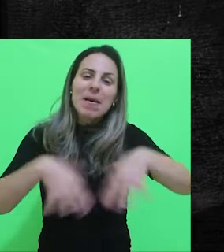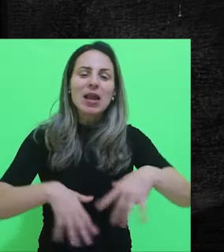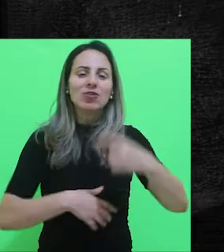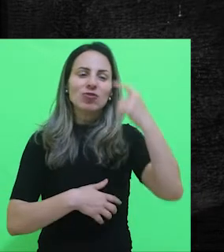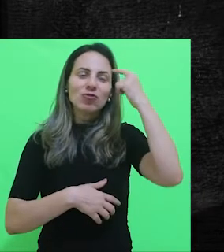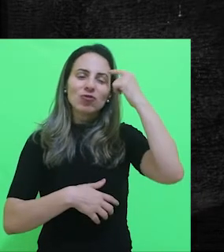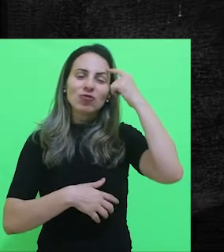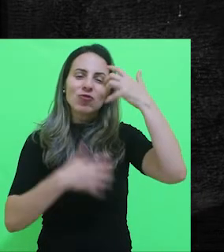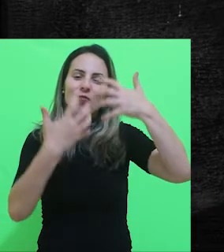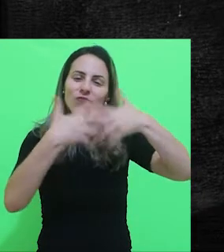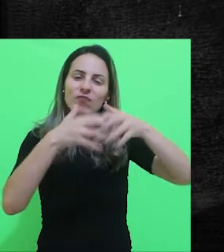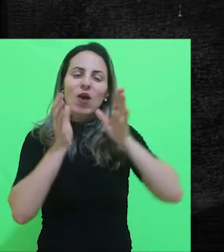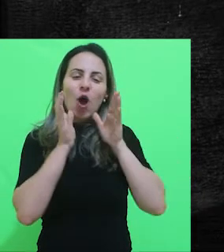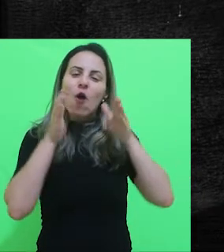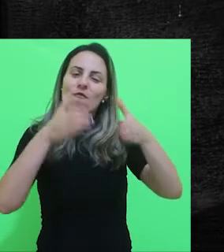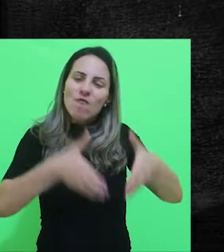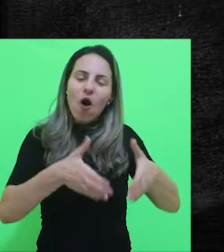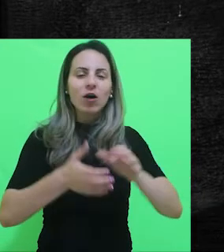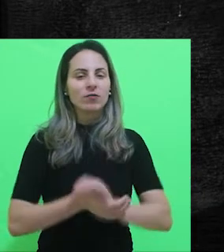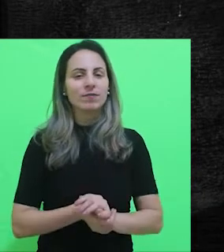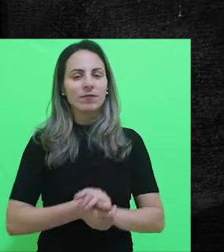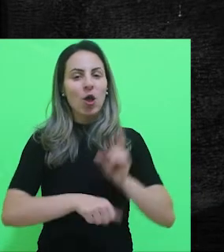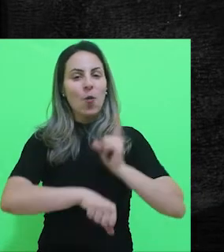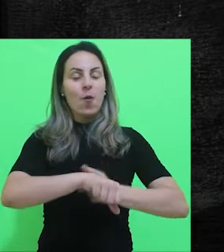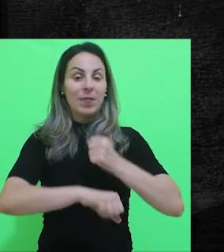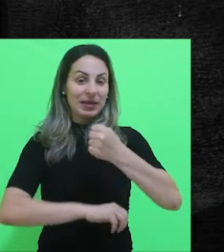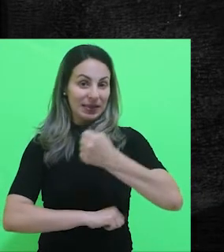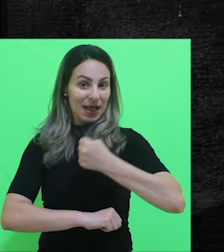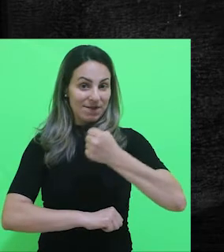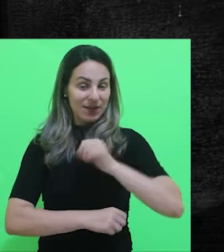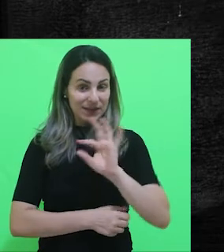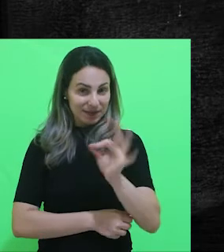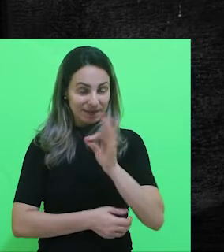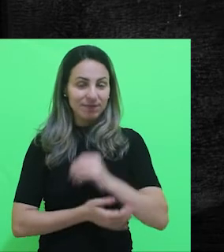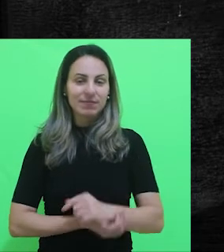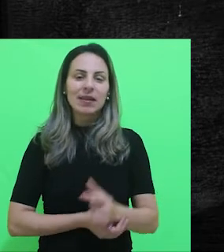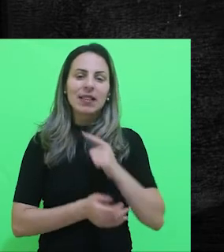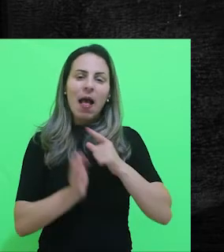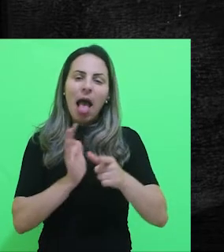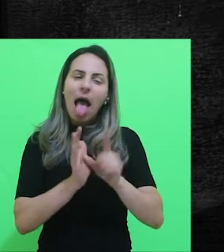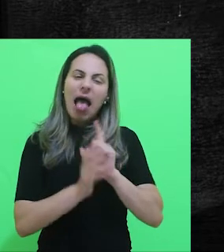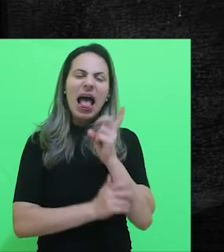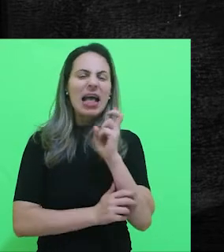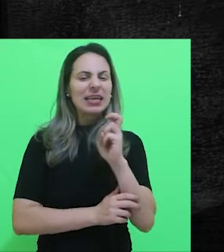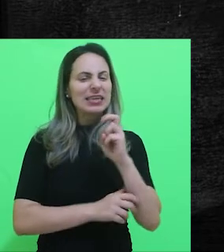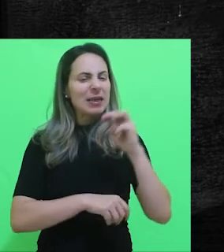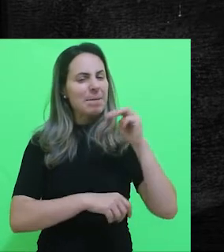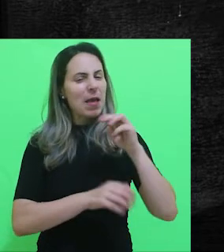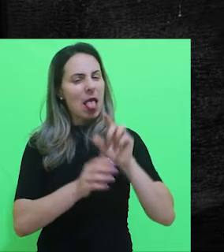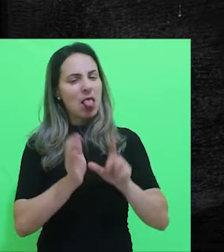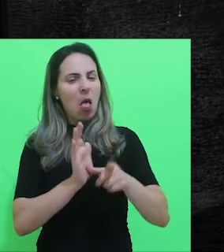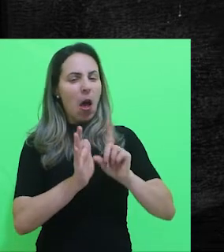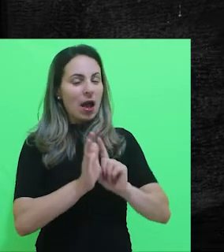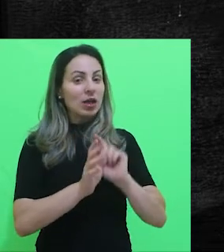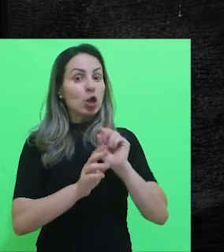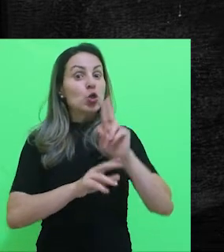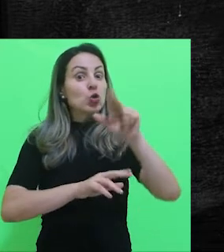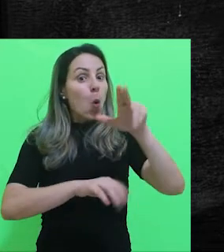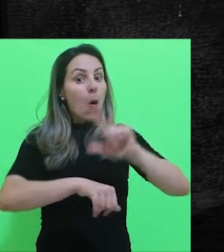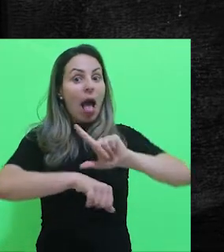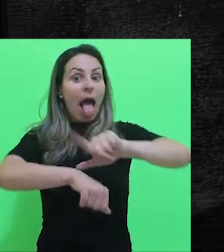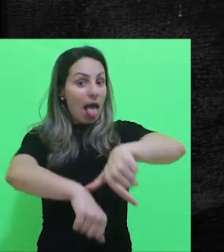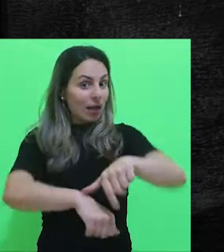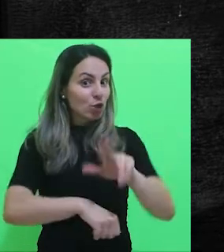concentração, o seu desempenho na entrevista. Então procure chegar 15 minutos antes e jamais se atrase.